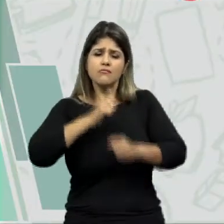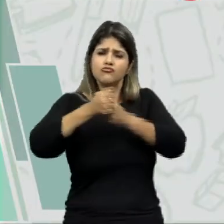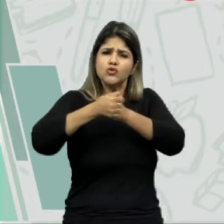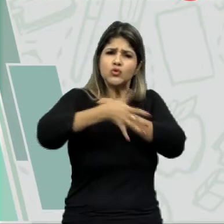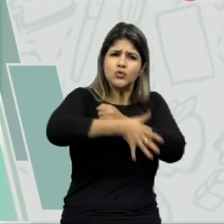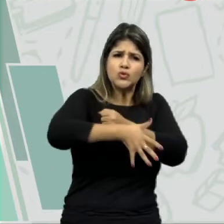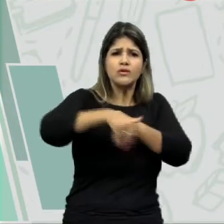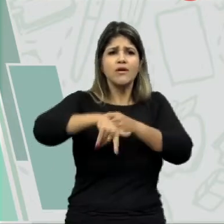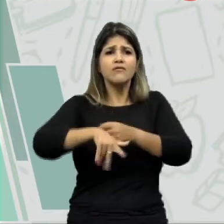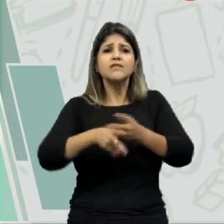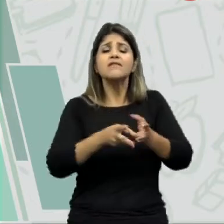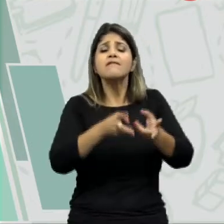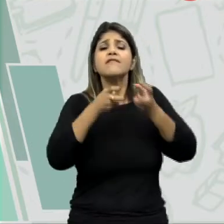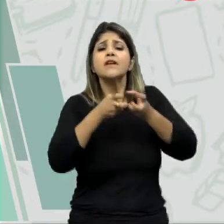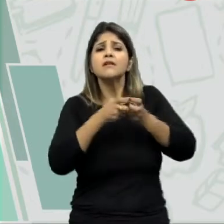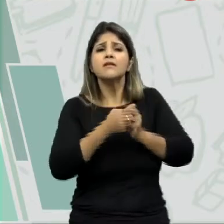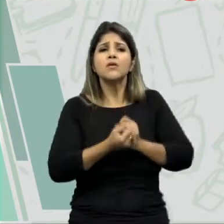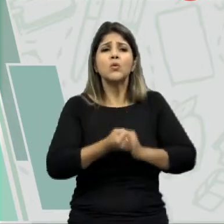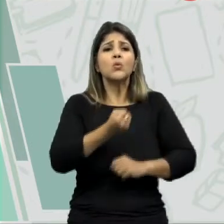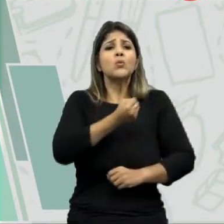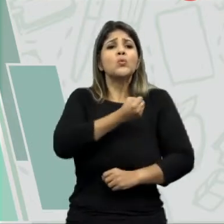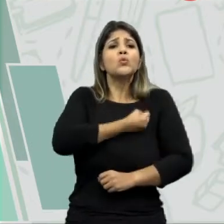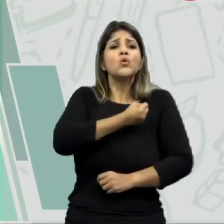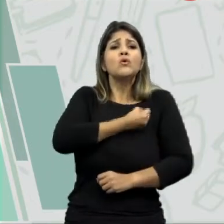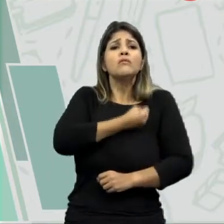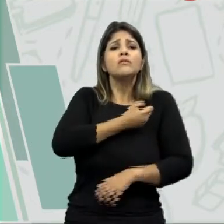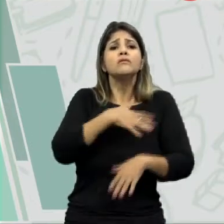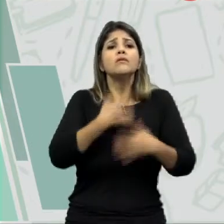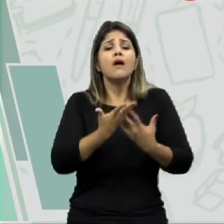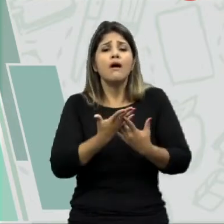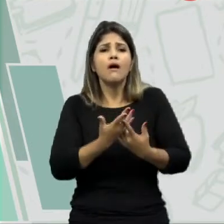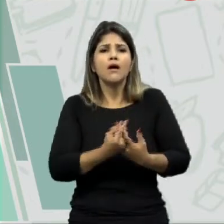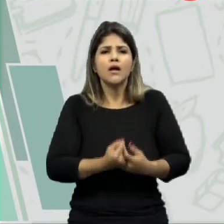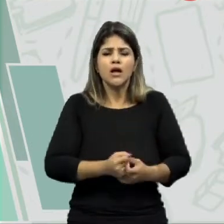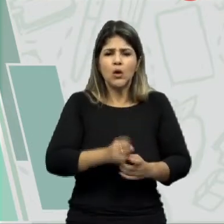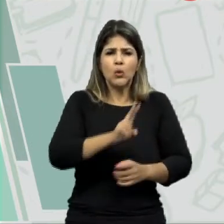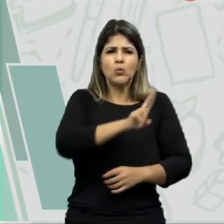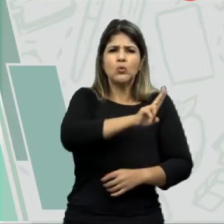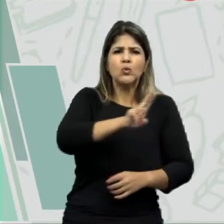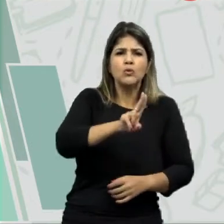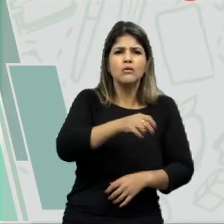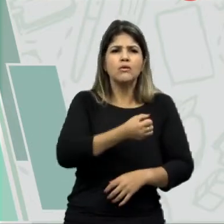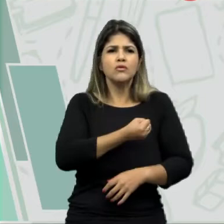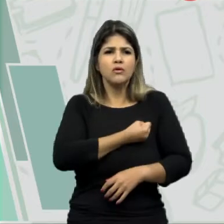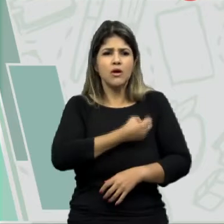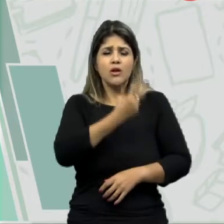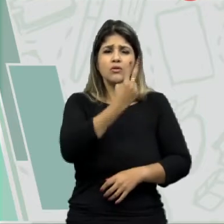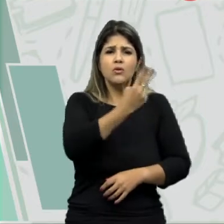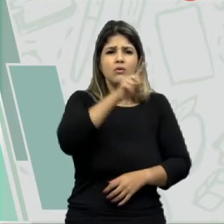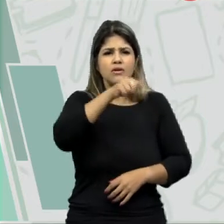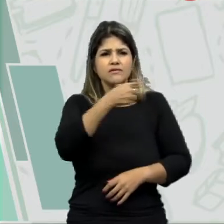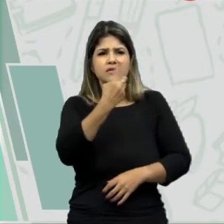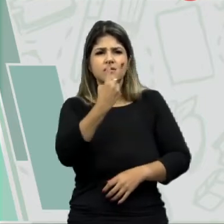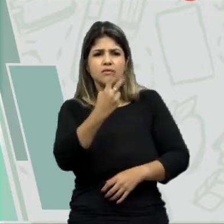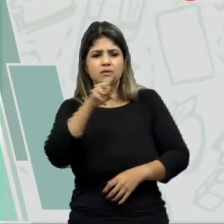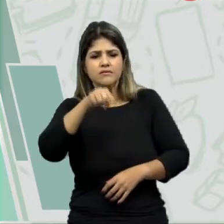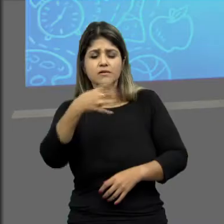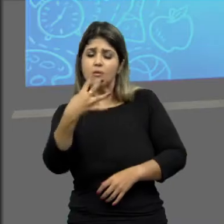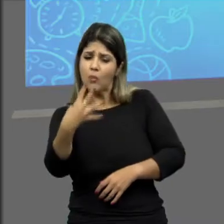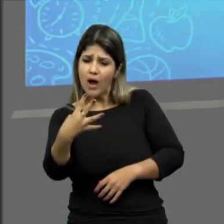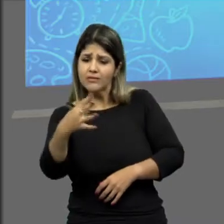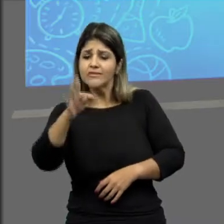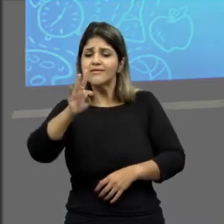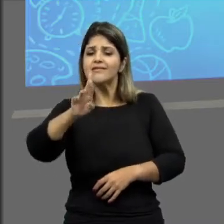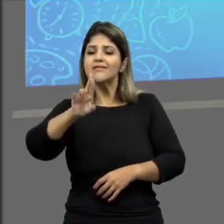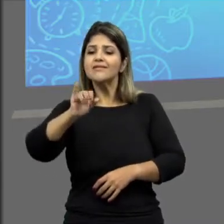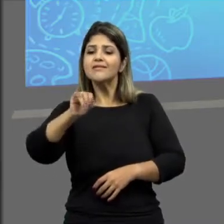mais ramificações. Você nota pelo início lá do nome da cadeia. Esses números aí,,2